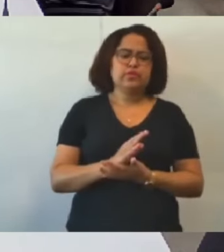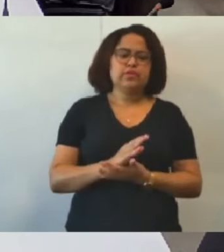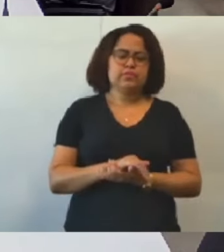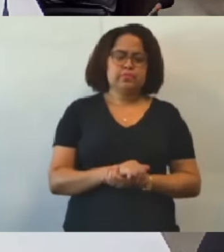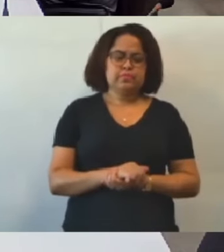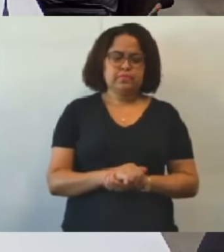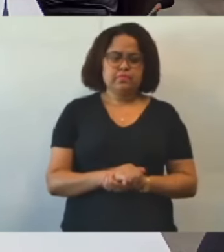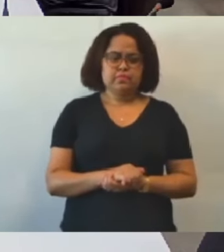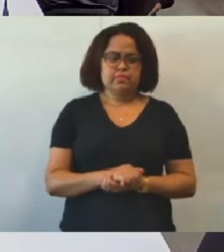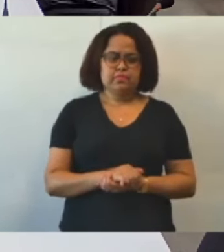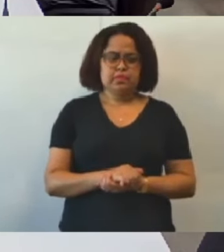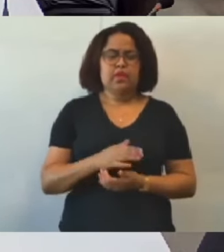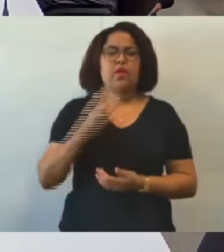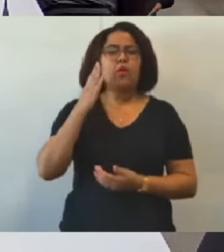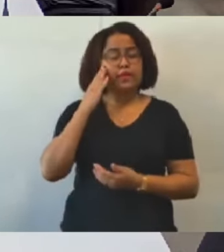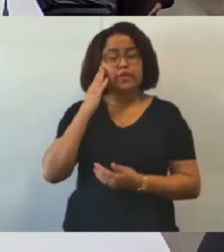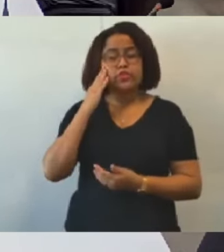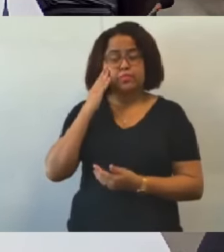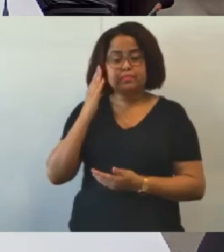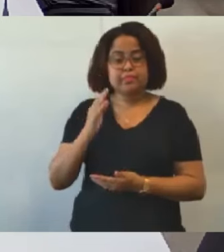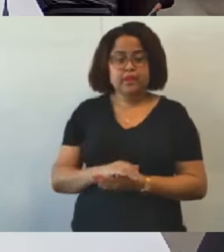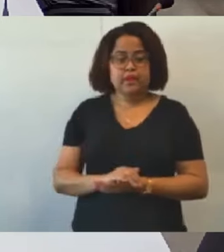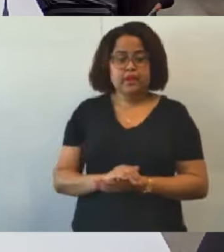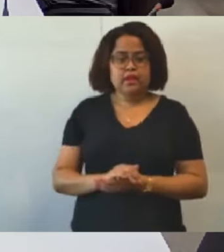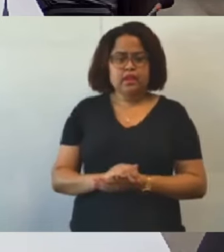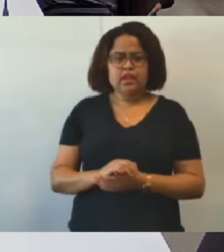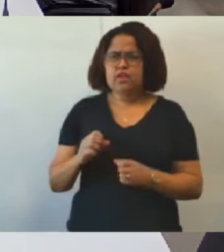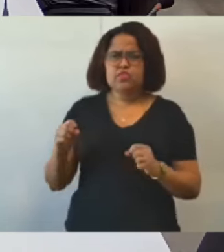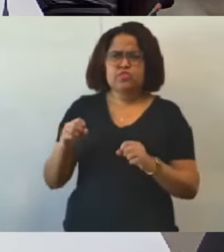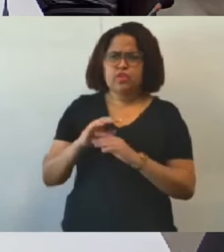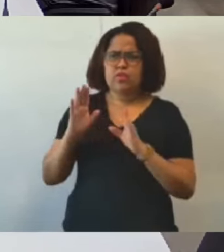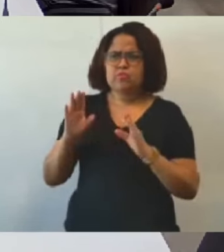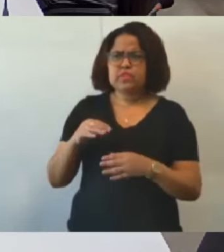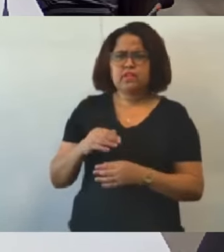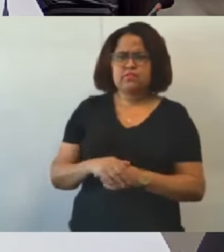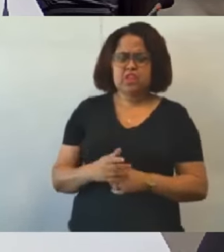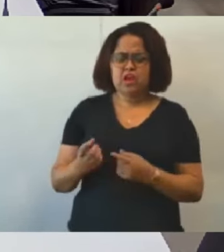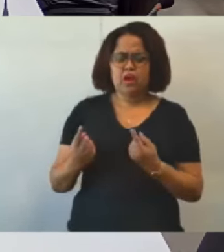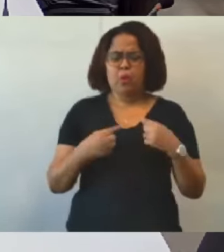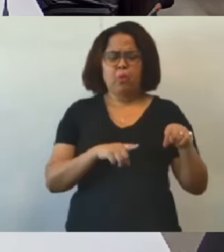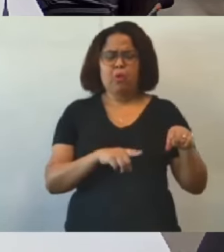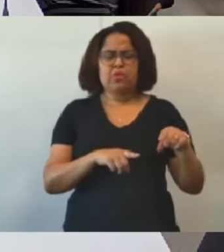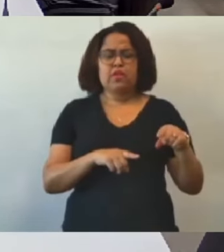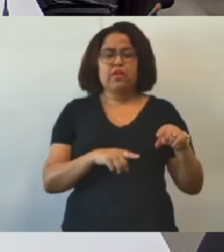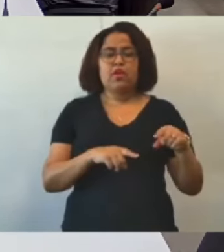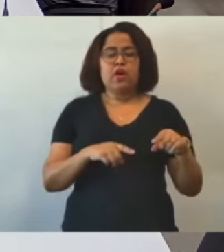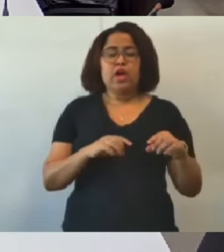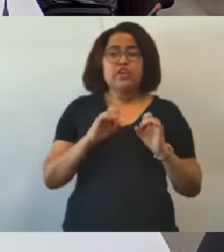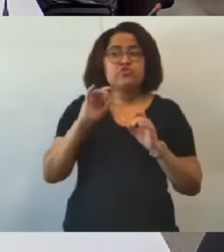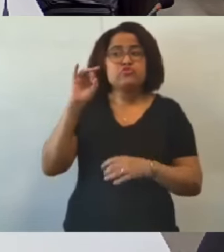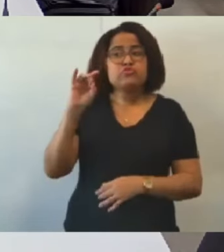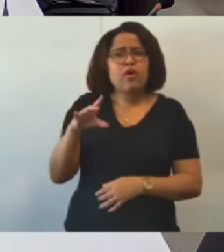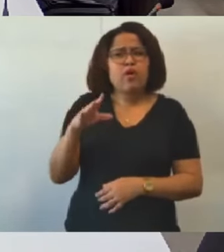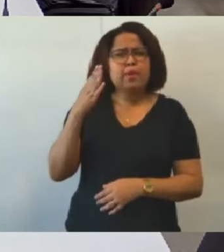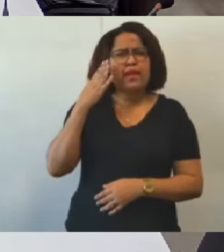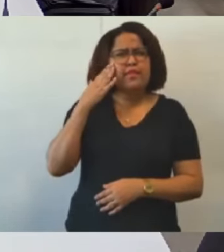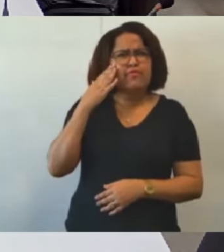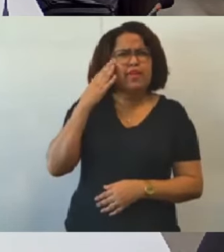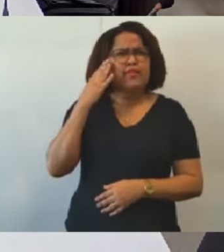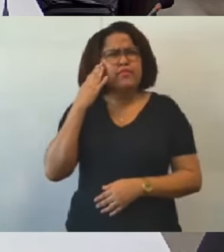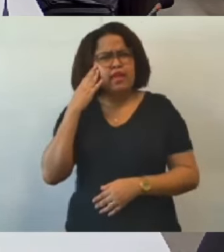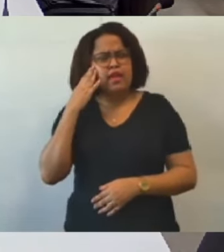entendendo. Mas é só para entender, tem nada contra, não. Mas é só para entender a